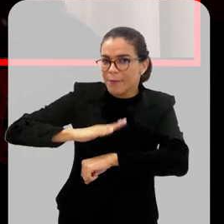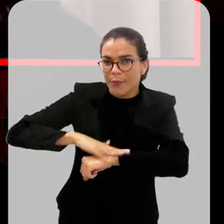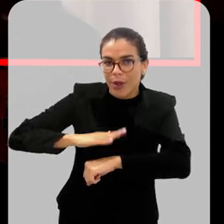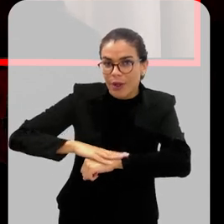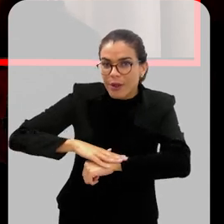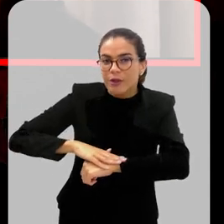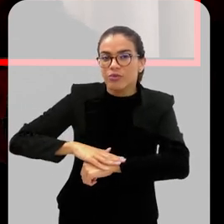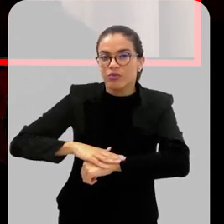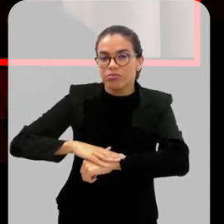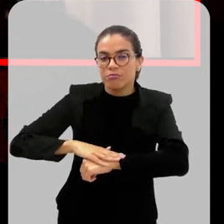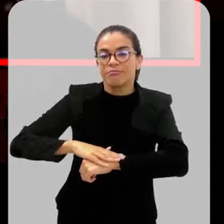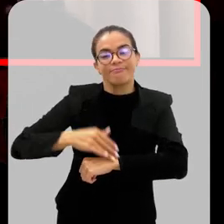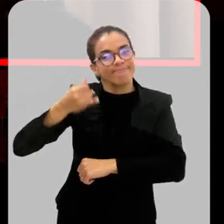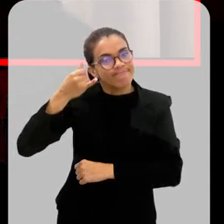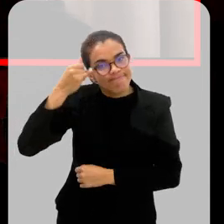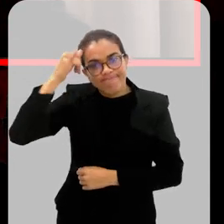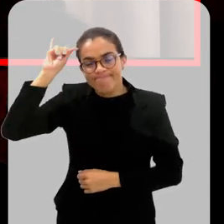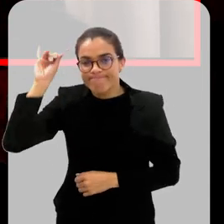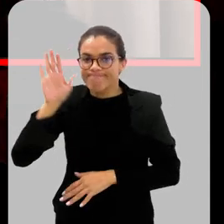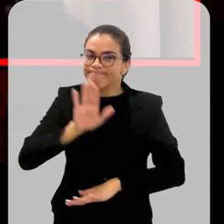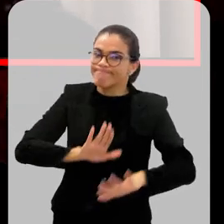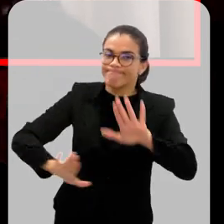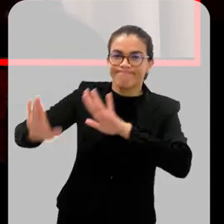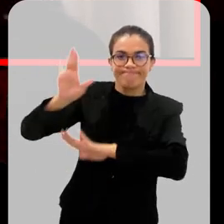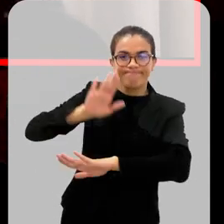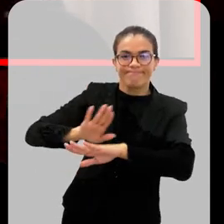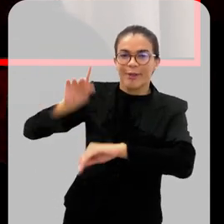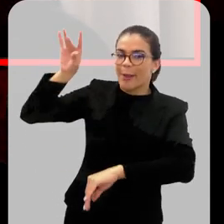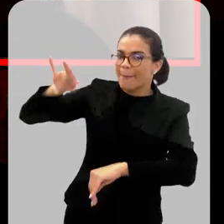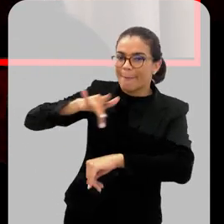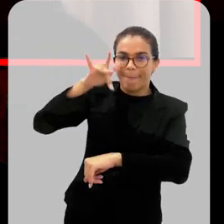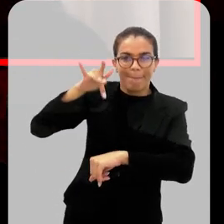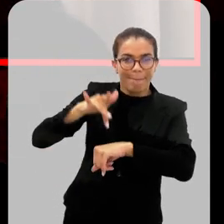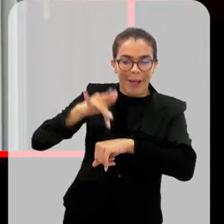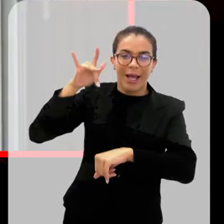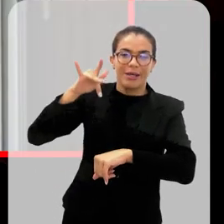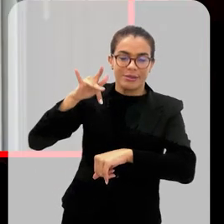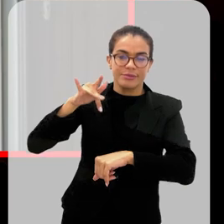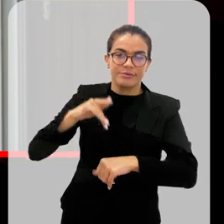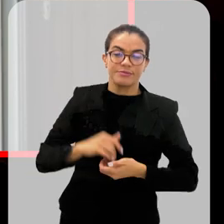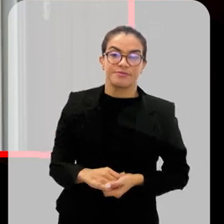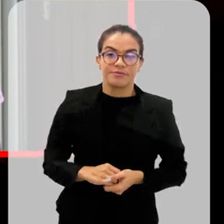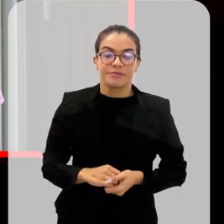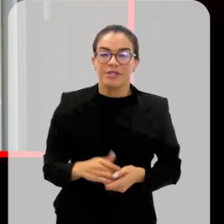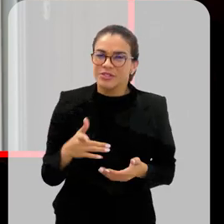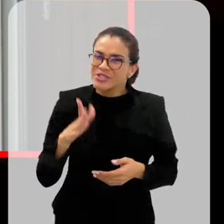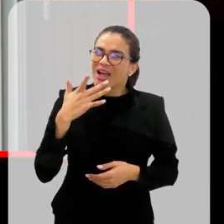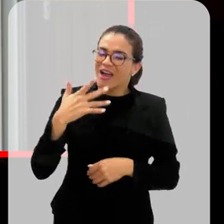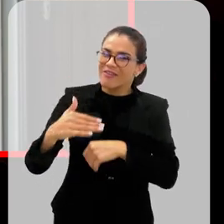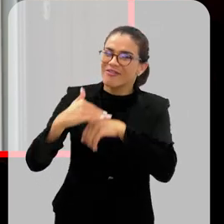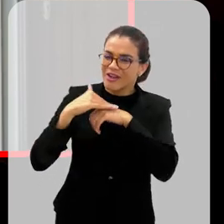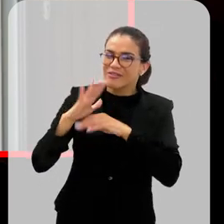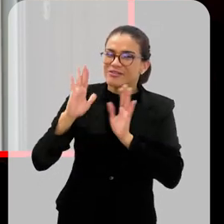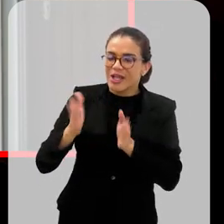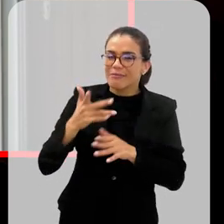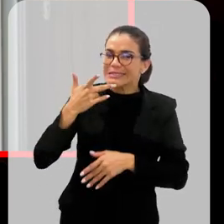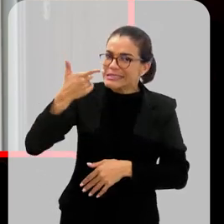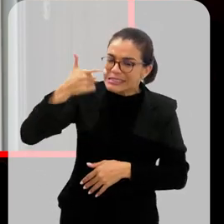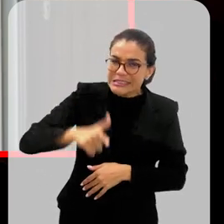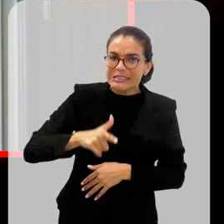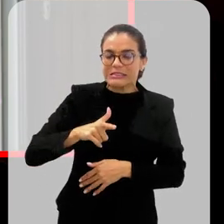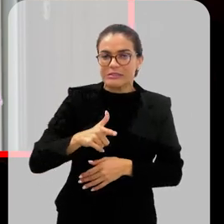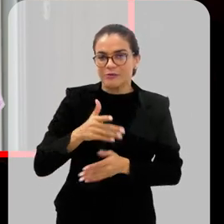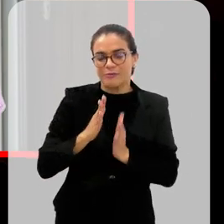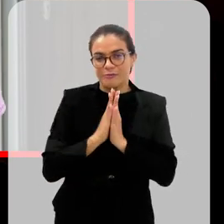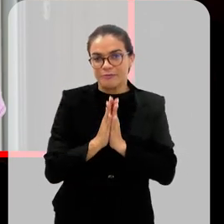momento que a gente está vivendo agora, evitar ser contaminada. E como é que... Você já falou, mas é sempre bom a gente